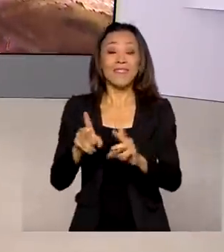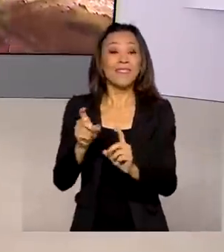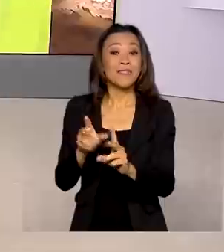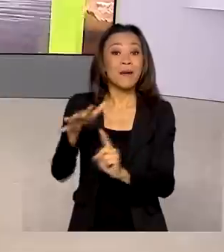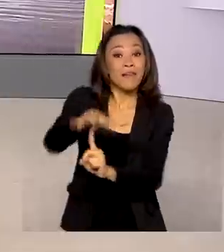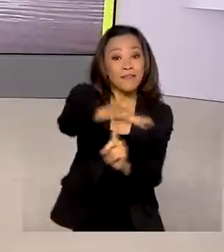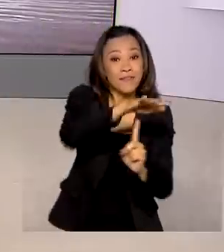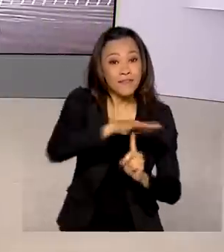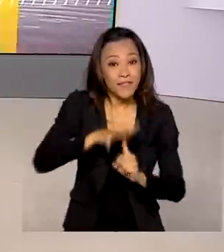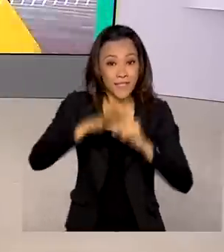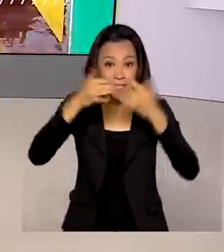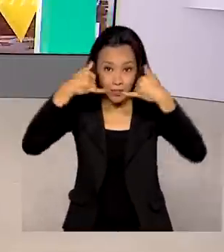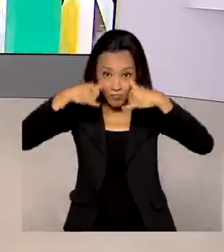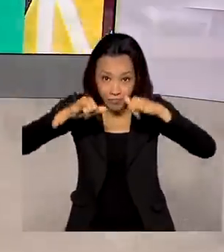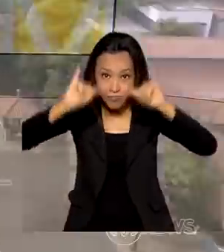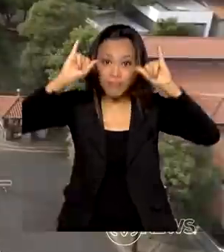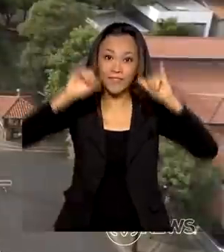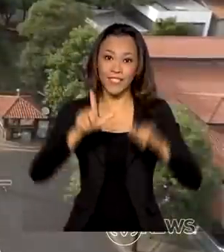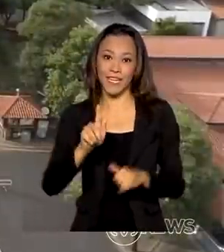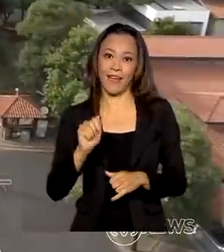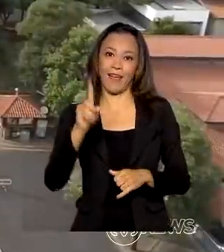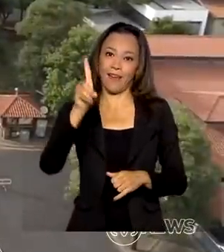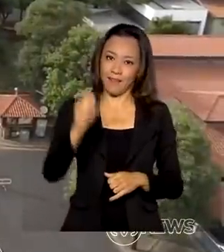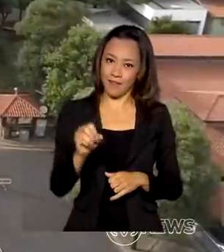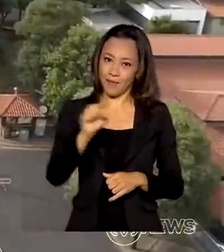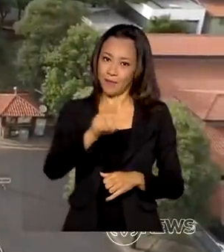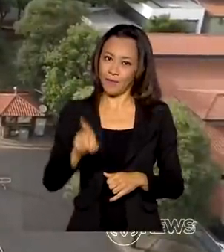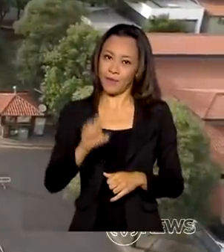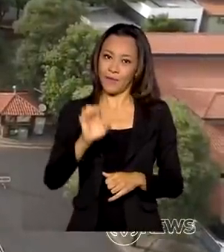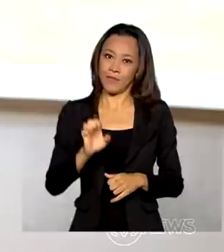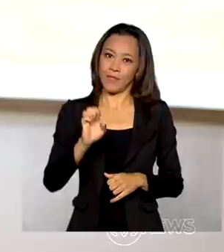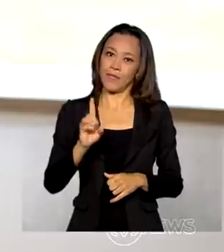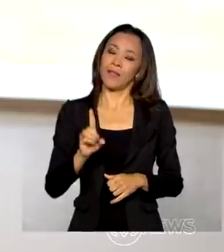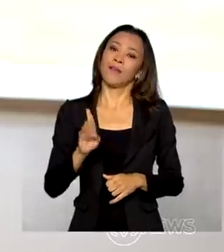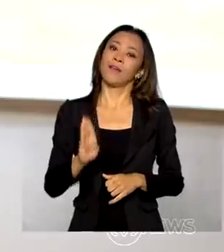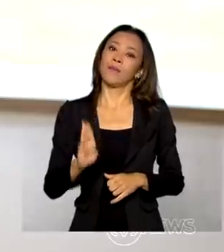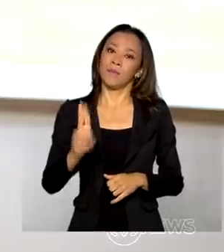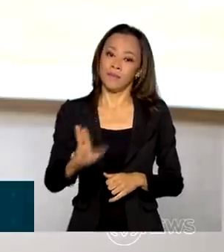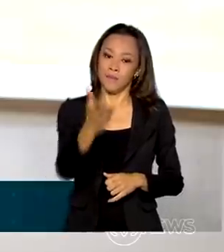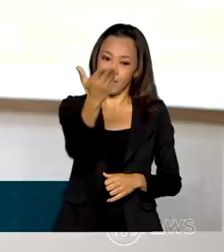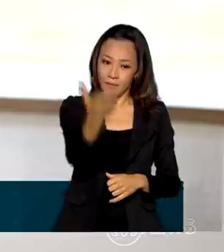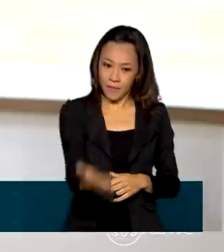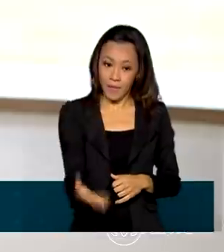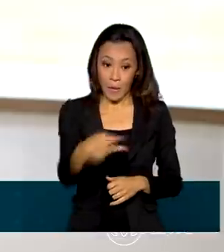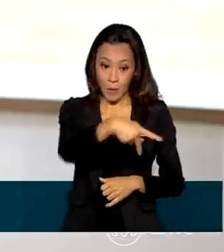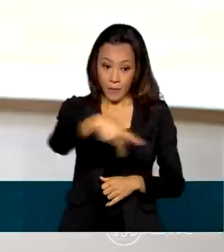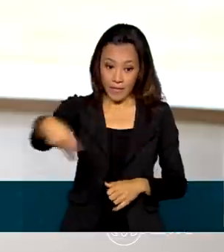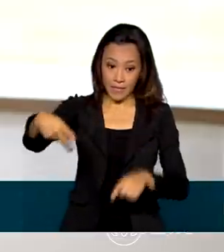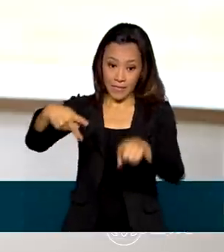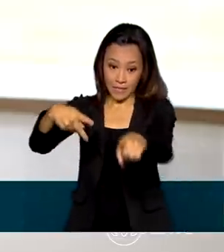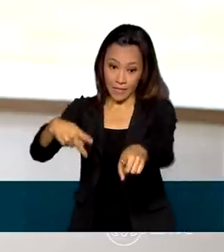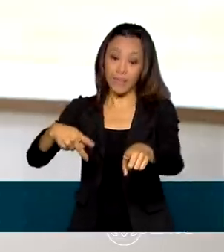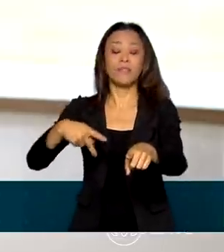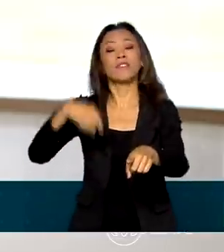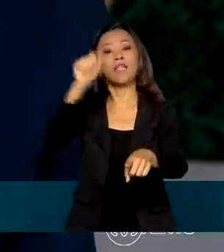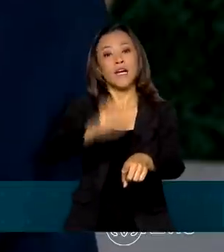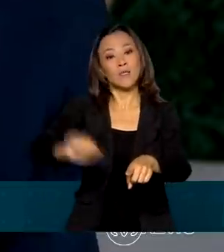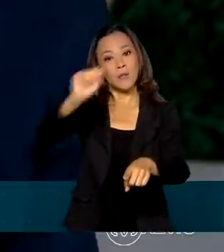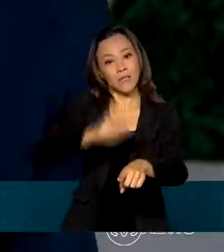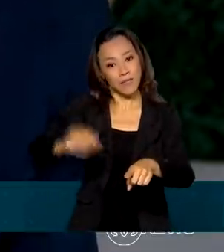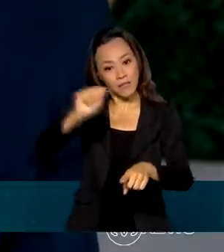internacional de Gado Zebu. Na abertura, o presidente da Associação Brasileira dos Criadores de Zebu